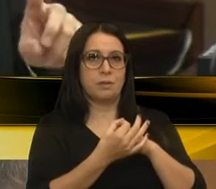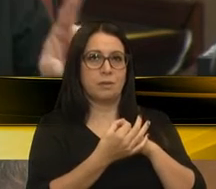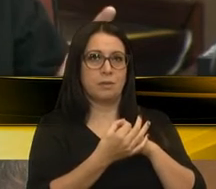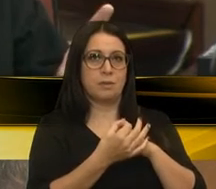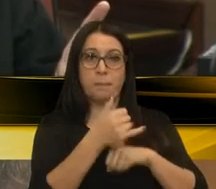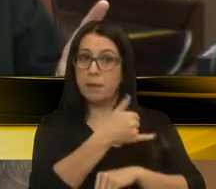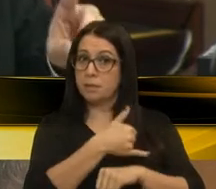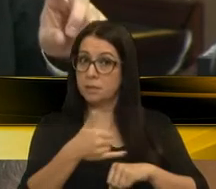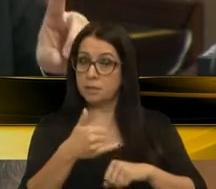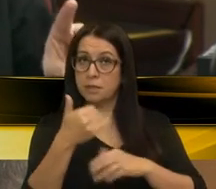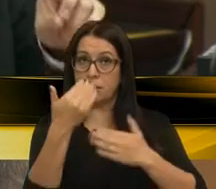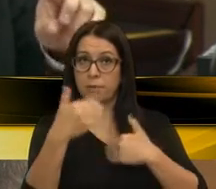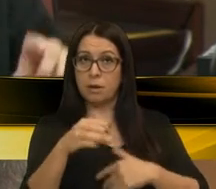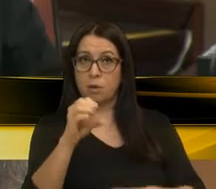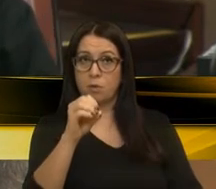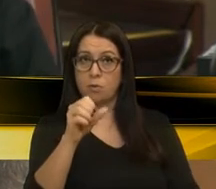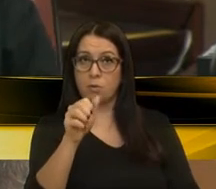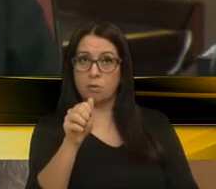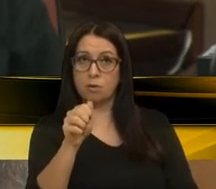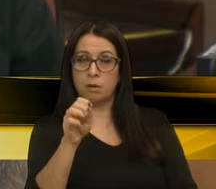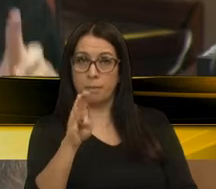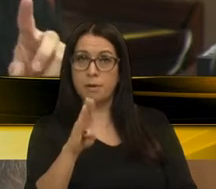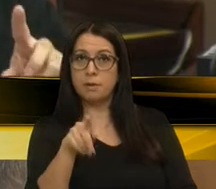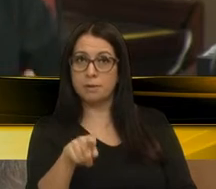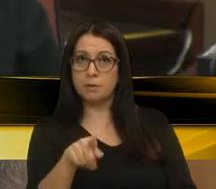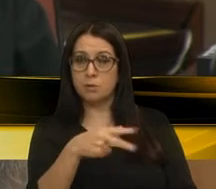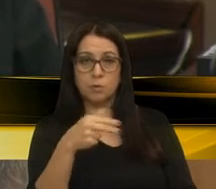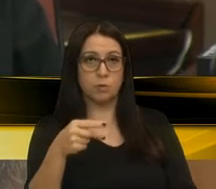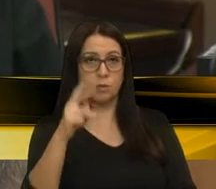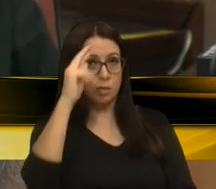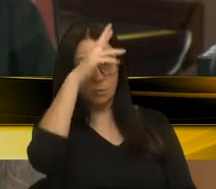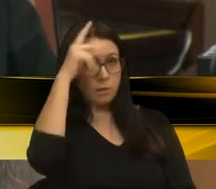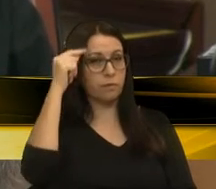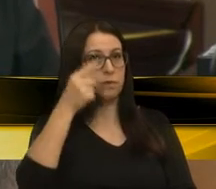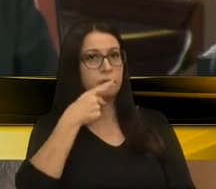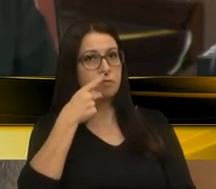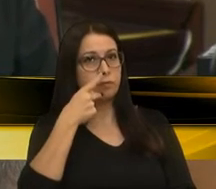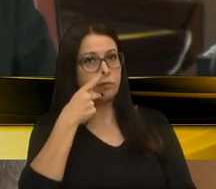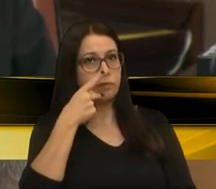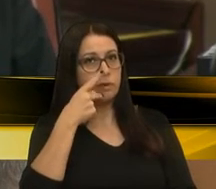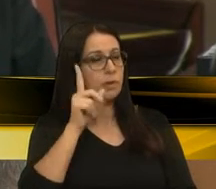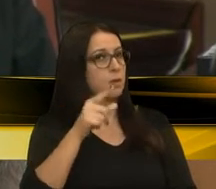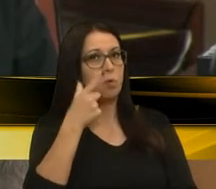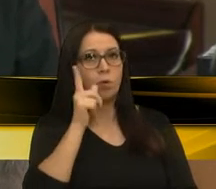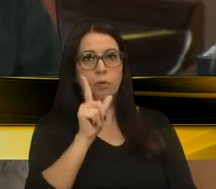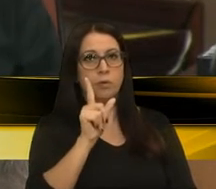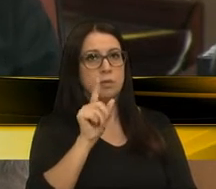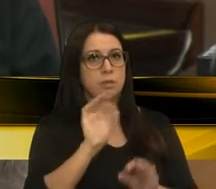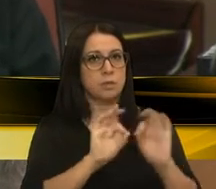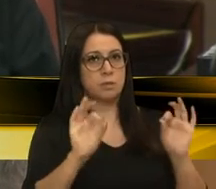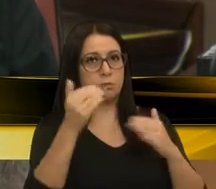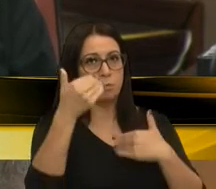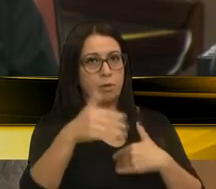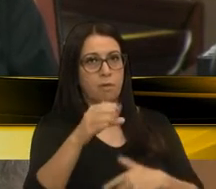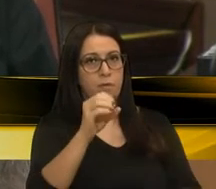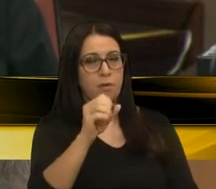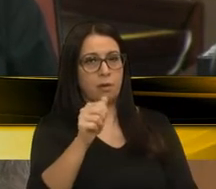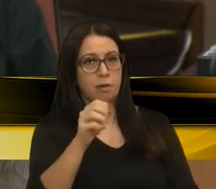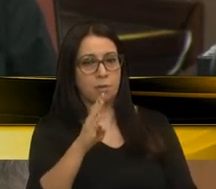Passaram na prova da OAB, da Ordem dos Advogados do Brasil, coisa que o nosso prefeito, que se diz pela legalidade, não consegue passar em uma simples prova da OAB.